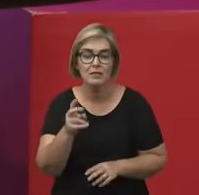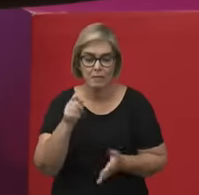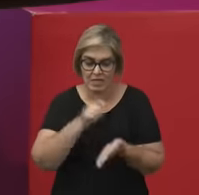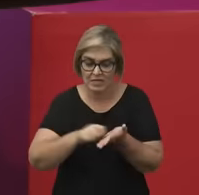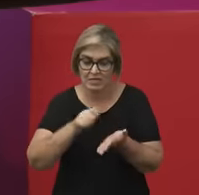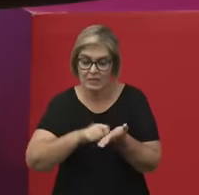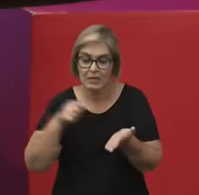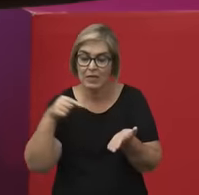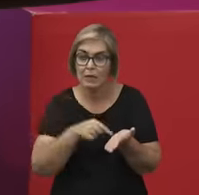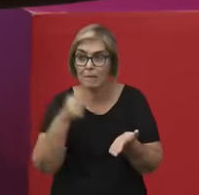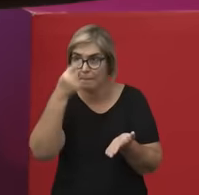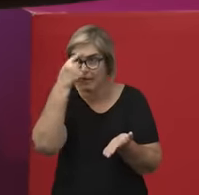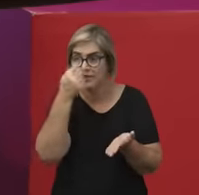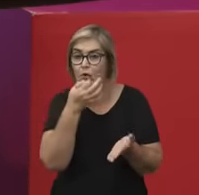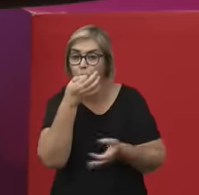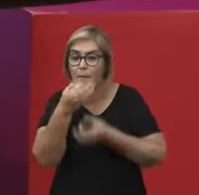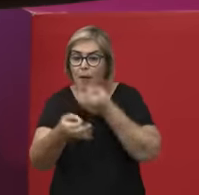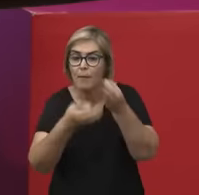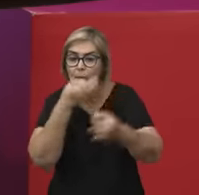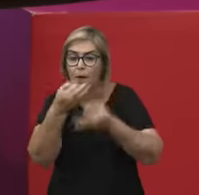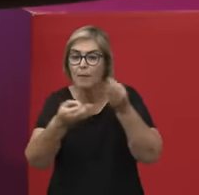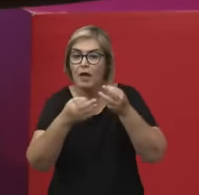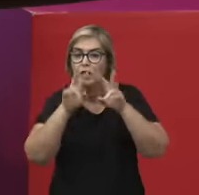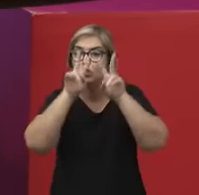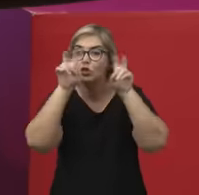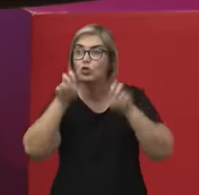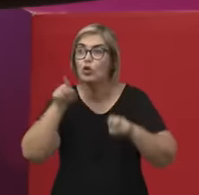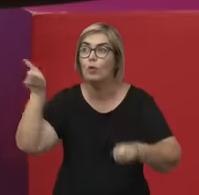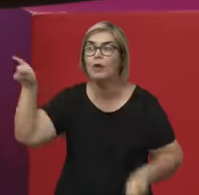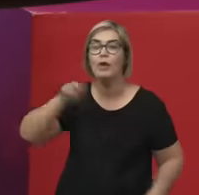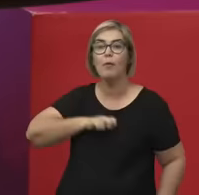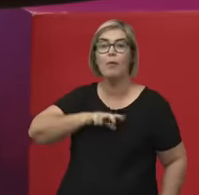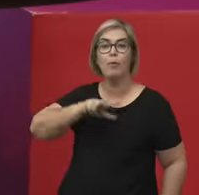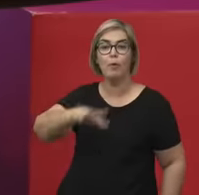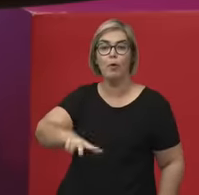portuguesa, de crítica aos efeitos